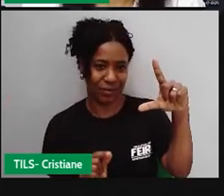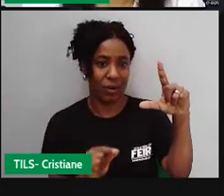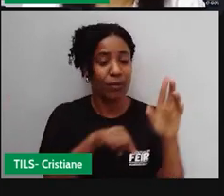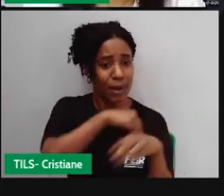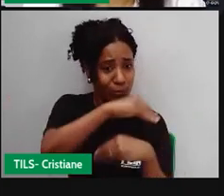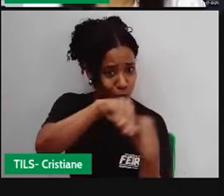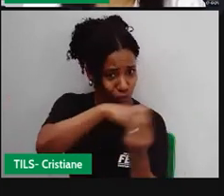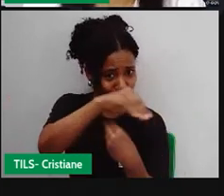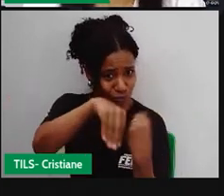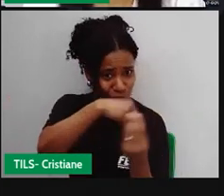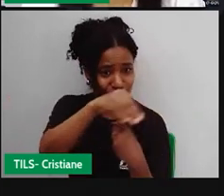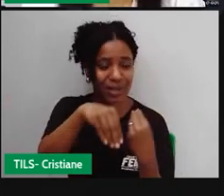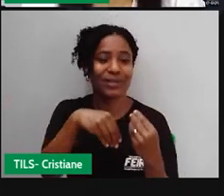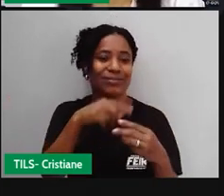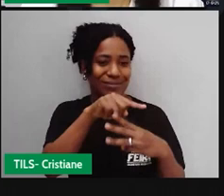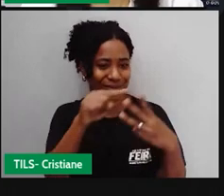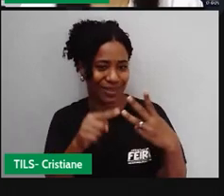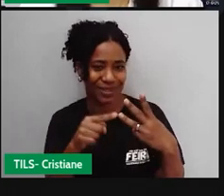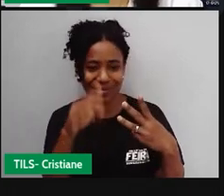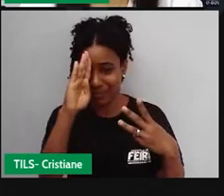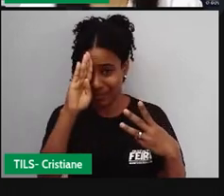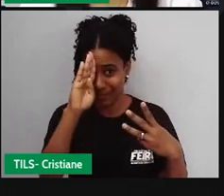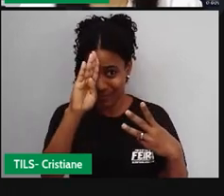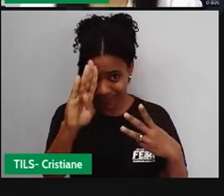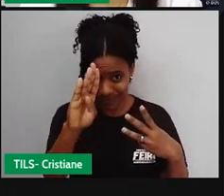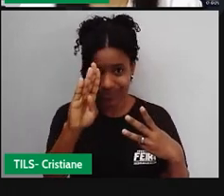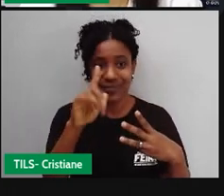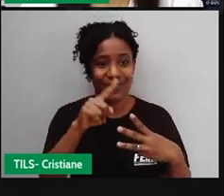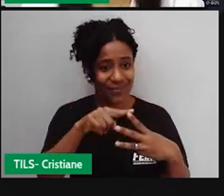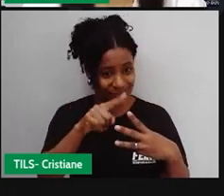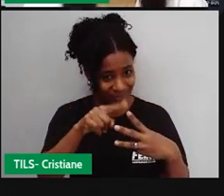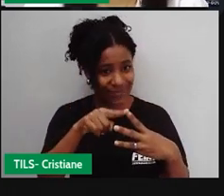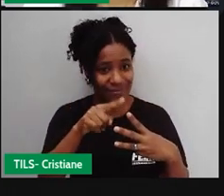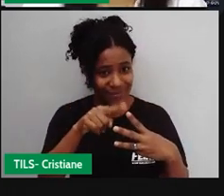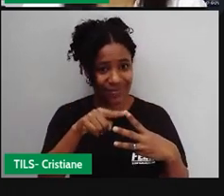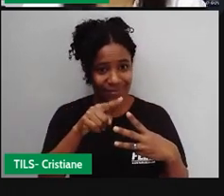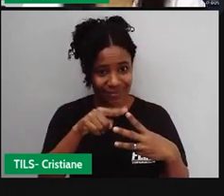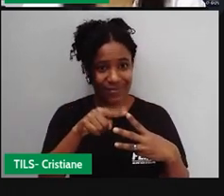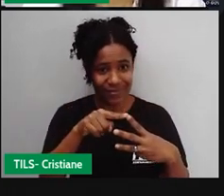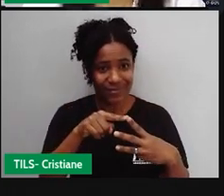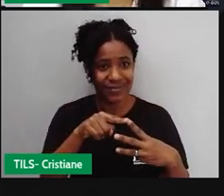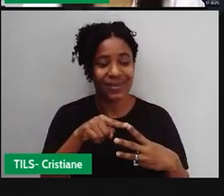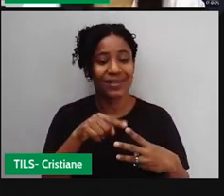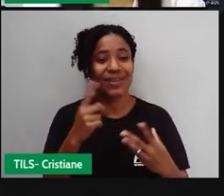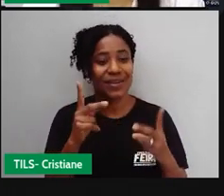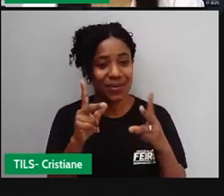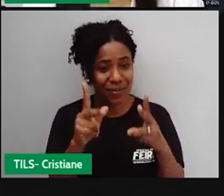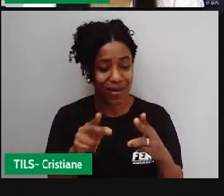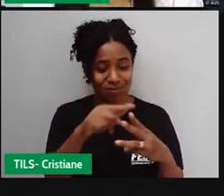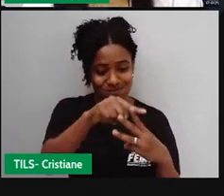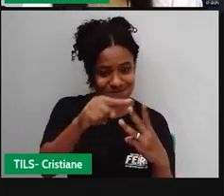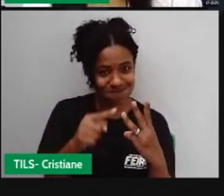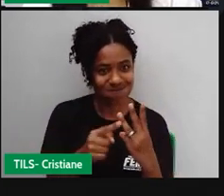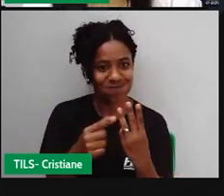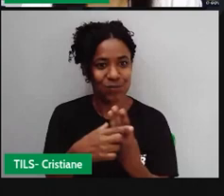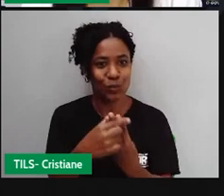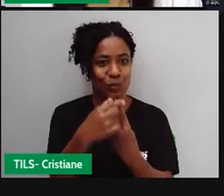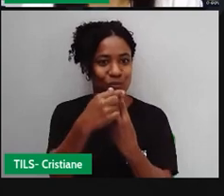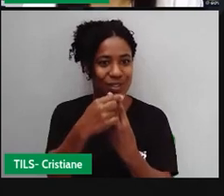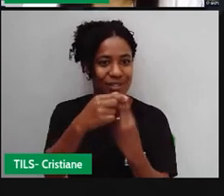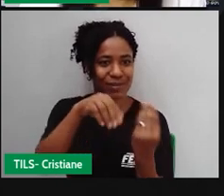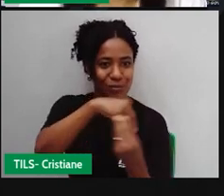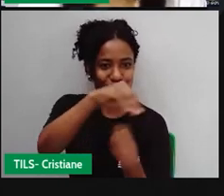etnias principais, como a coordenadora da formação do povo, assim como acontece